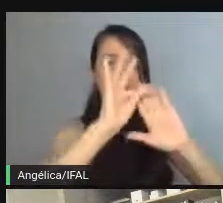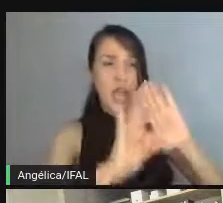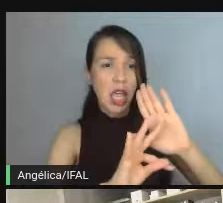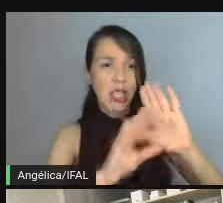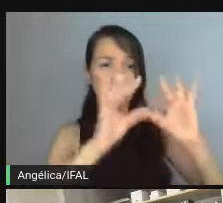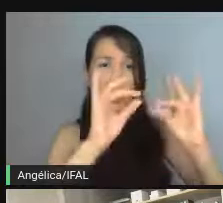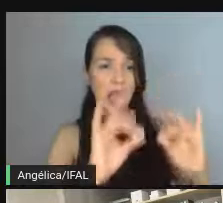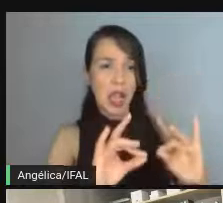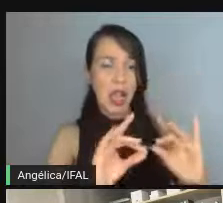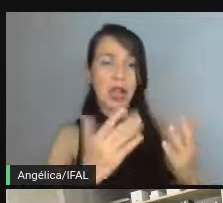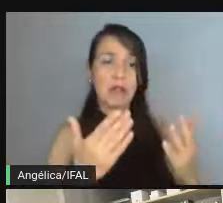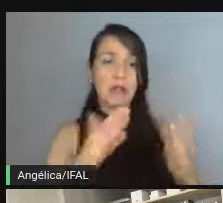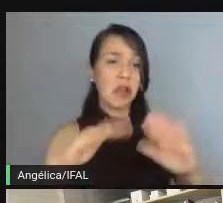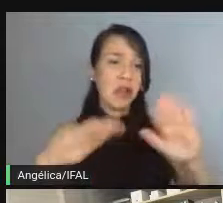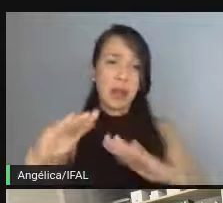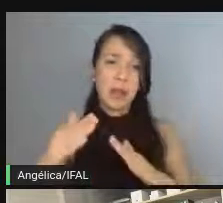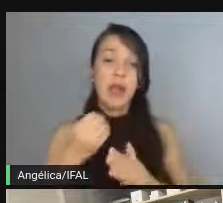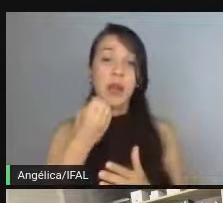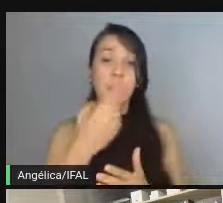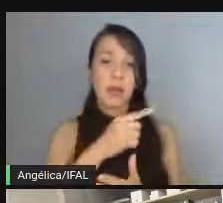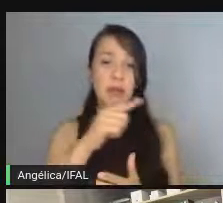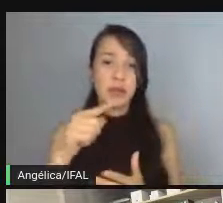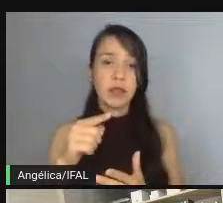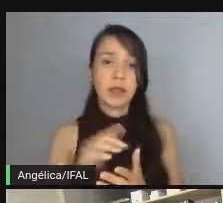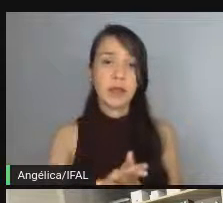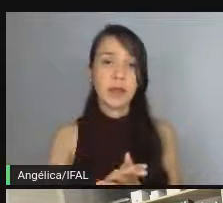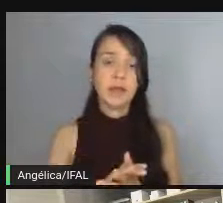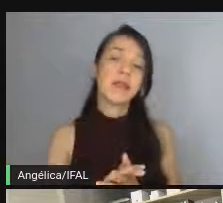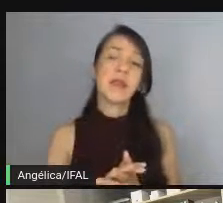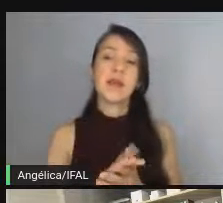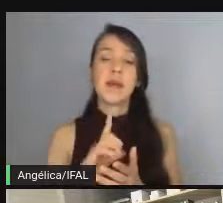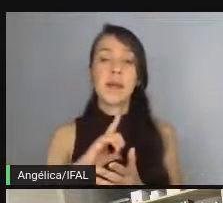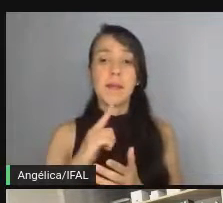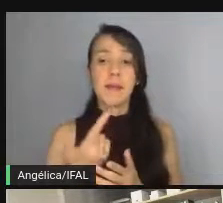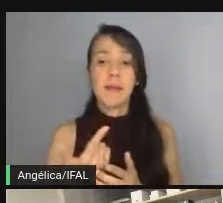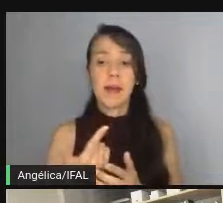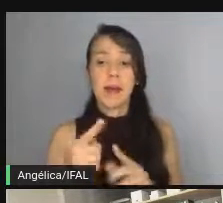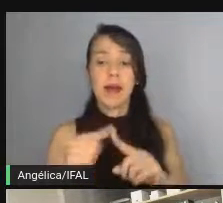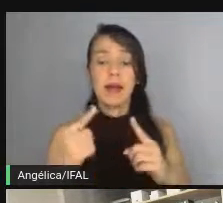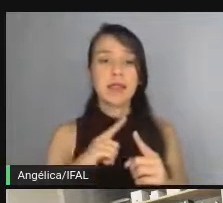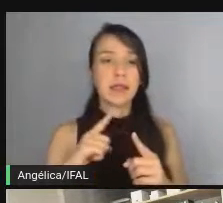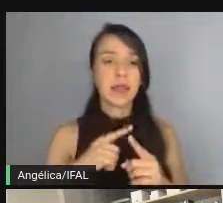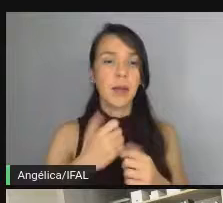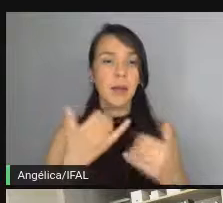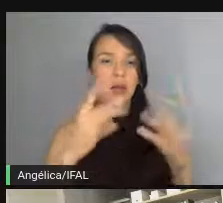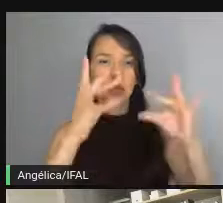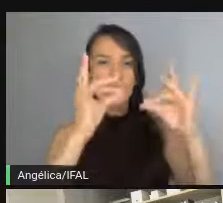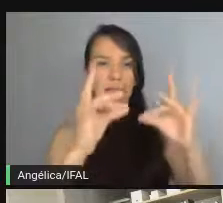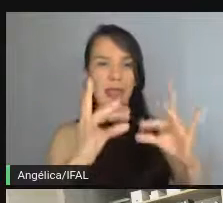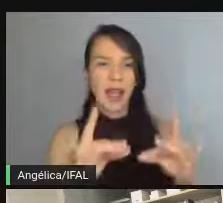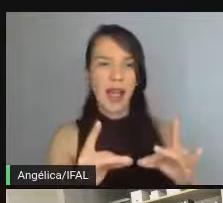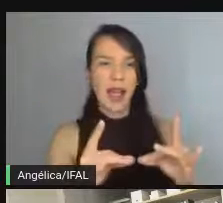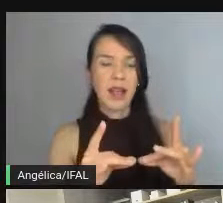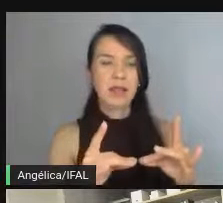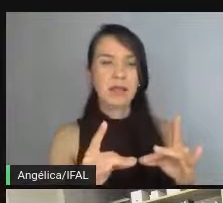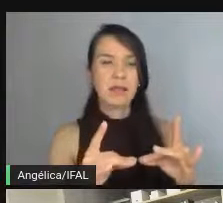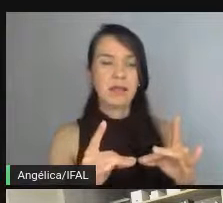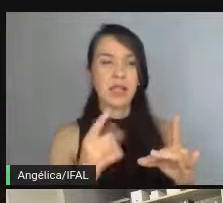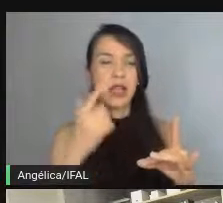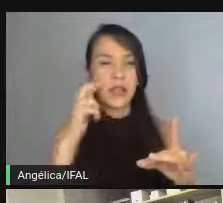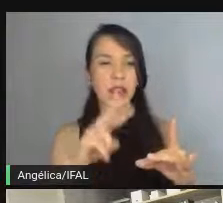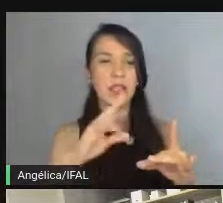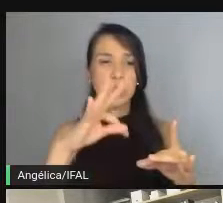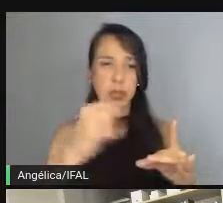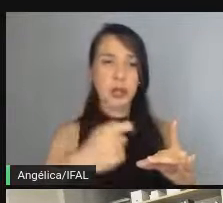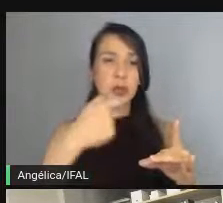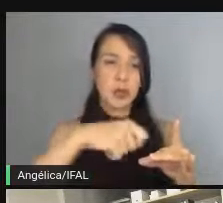do mundo e isso é bom. Agora, mesmo que venha com muitos detalhes, valide tudo isso, veja se é